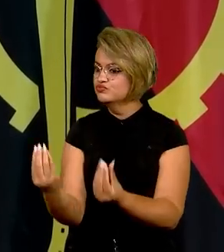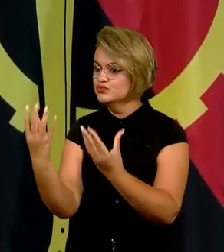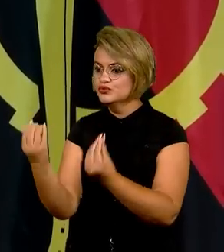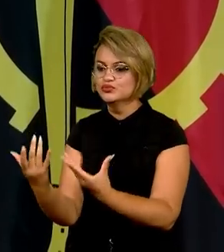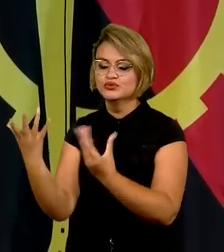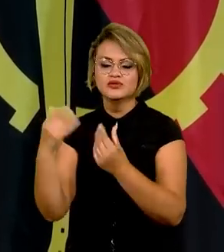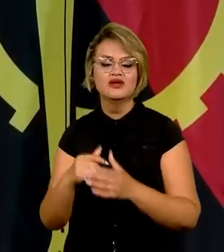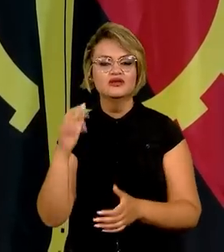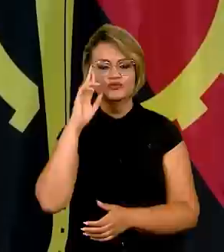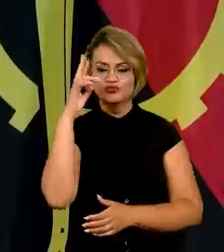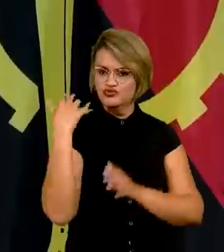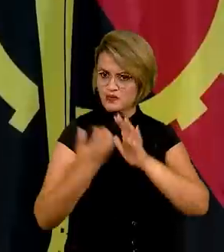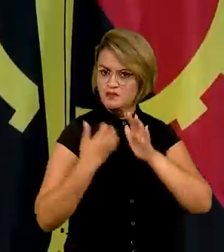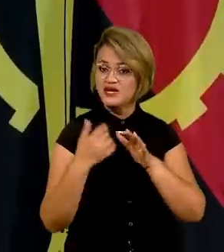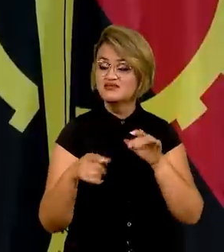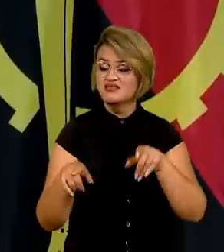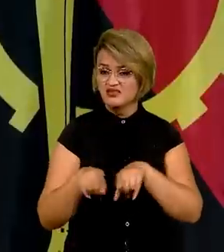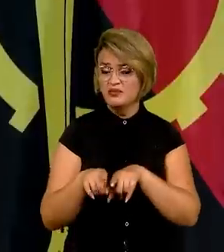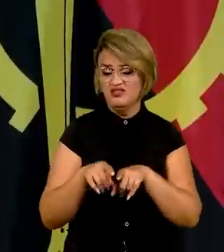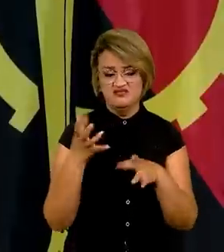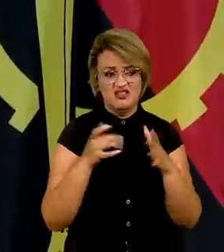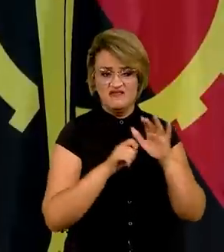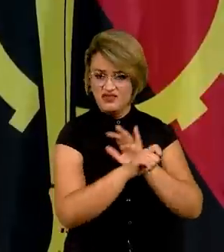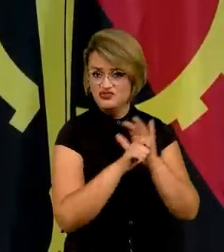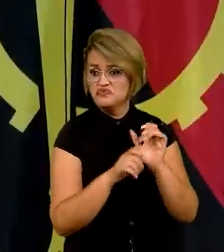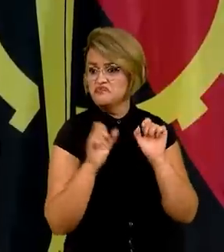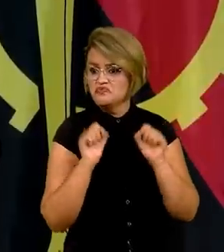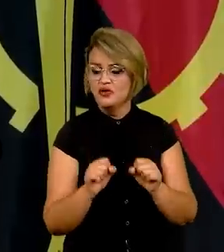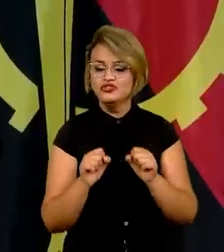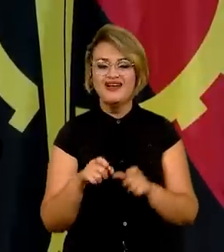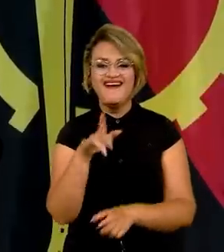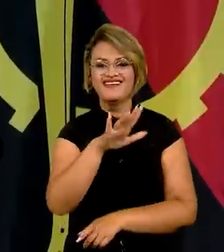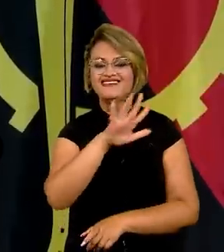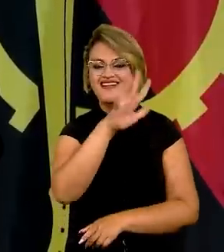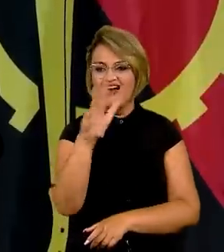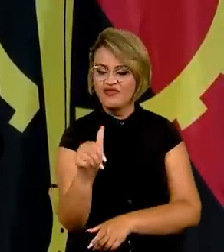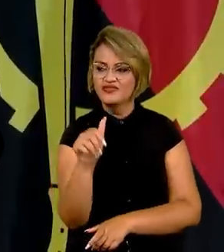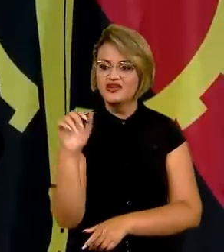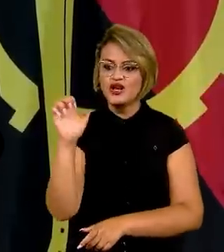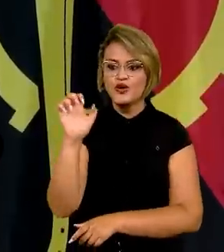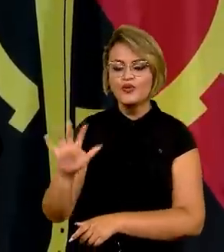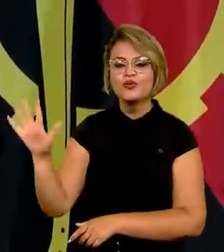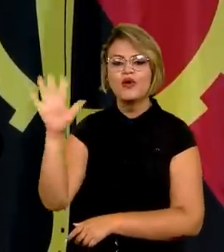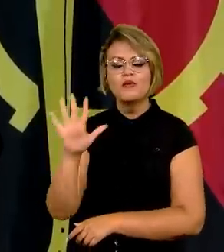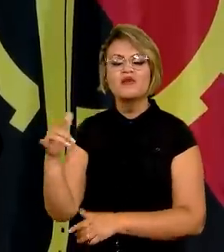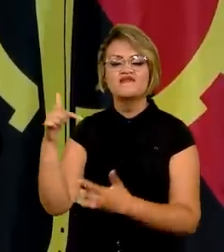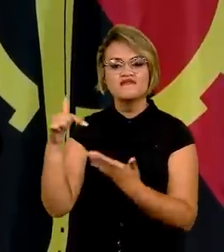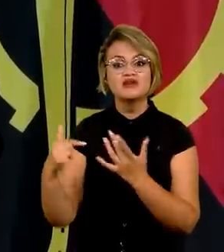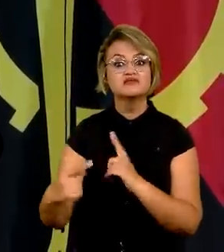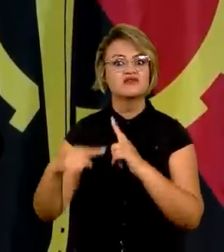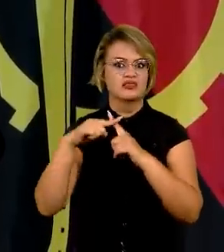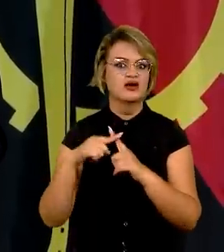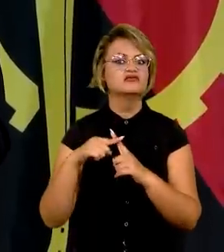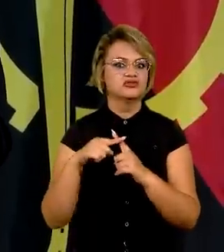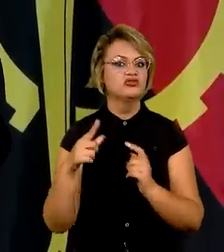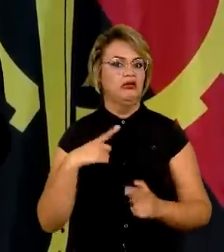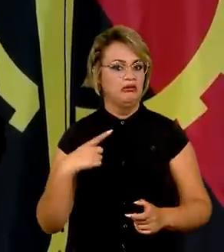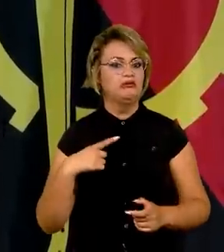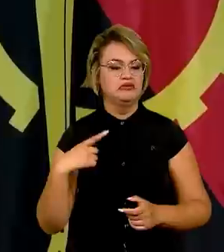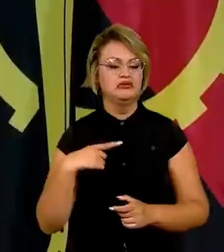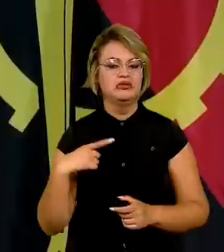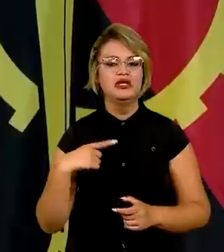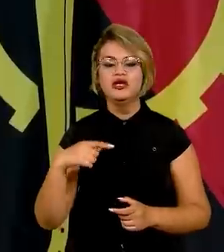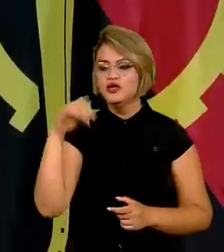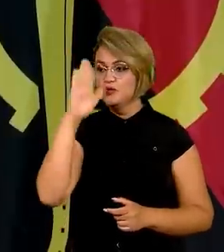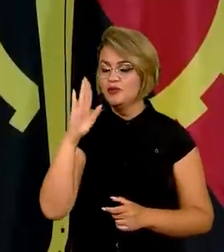próprios empresários brasileiros que quisessem investir porque da África para a Europa tem umas vantagens comerciais que do